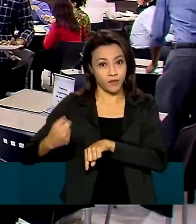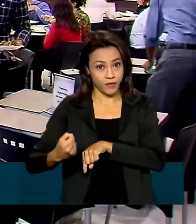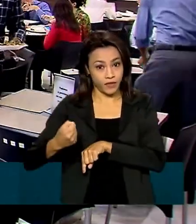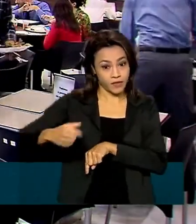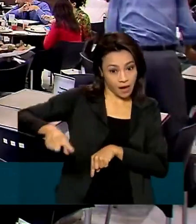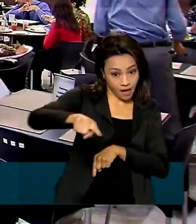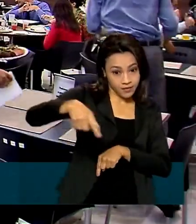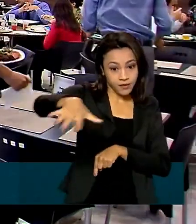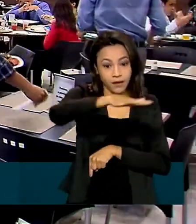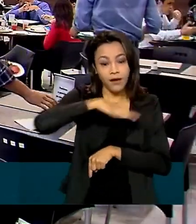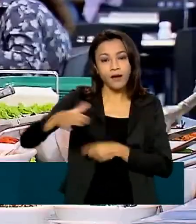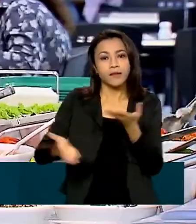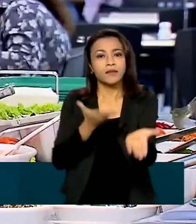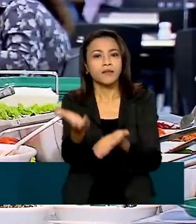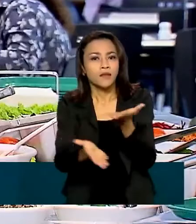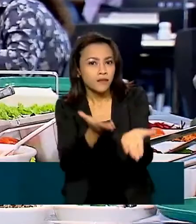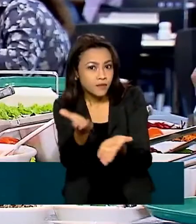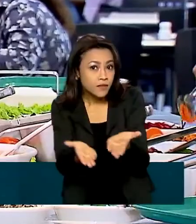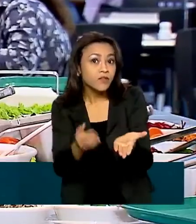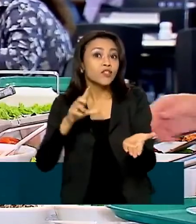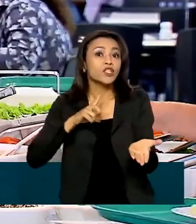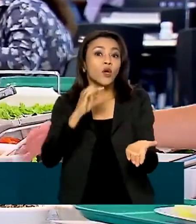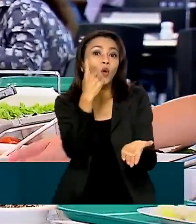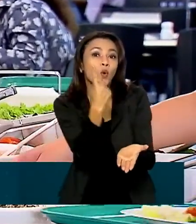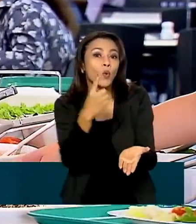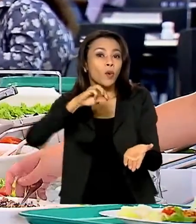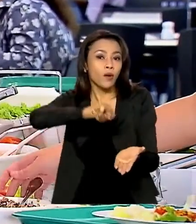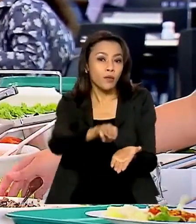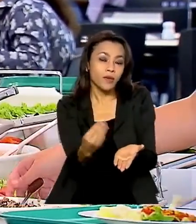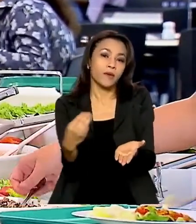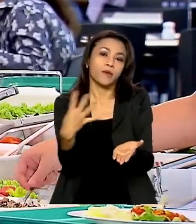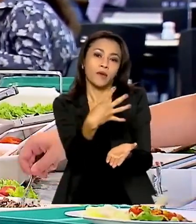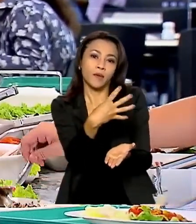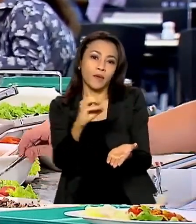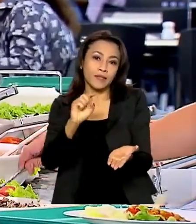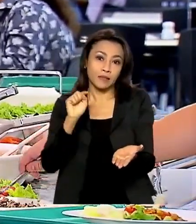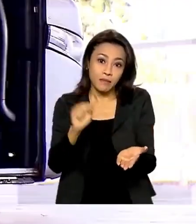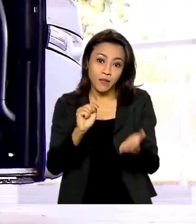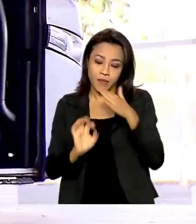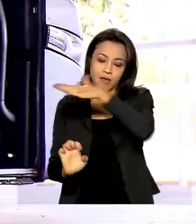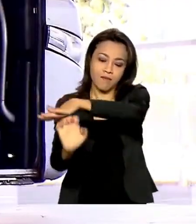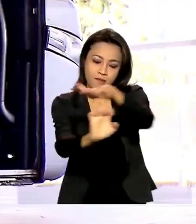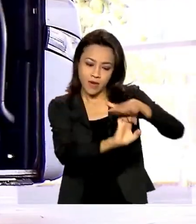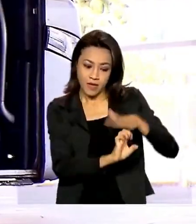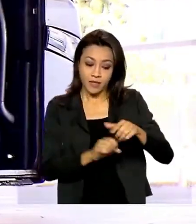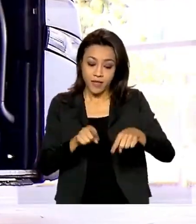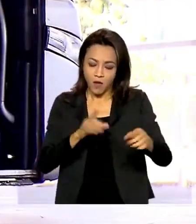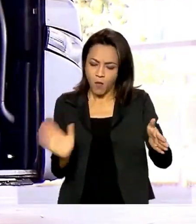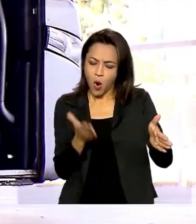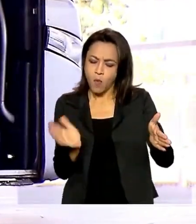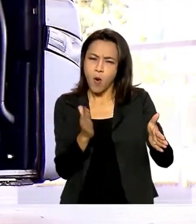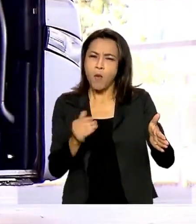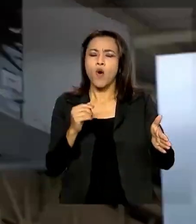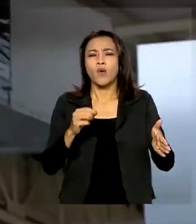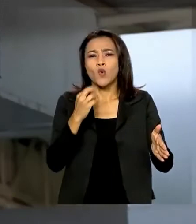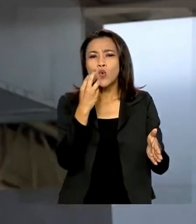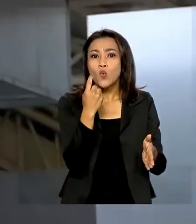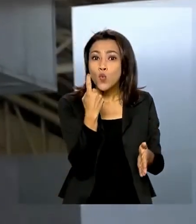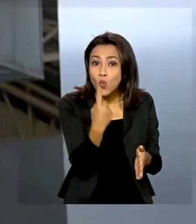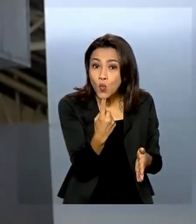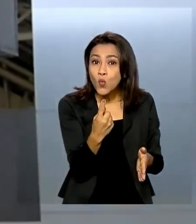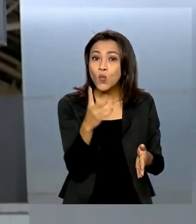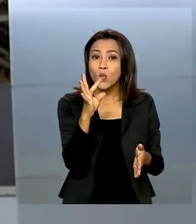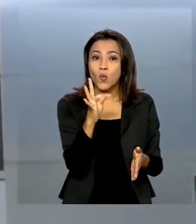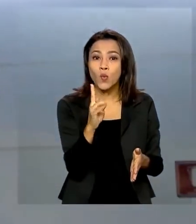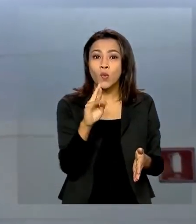serviços não financeiros tinha 1 milhão e 400 mil empresas, que geraram 1 trilhão e